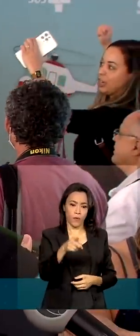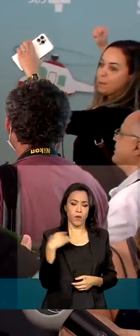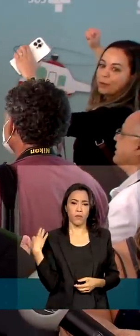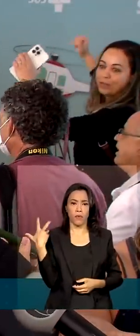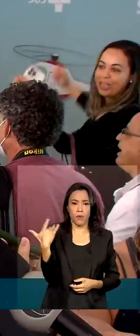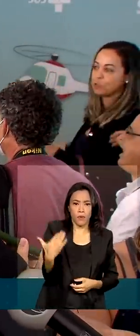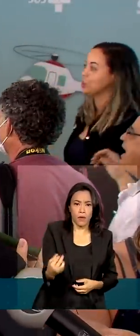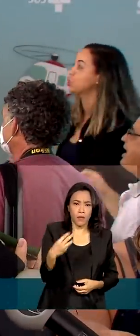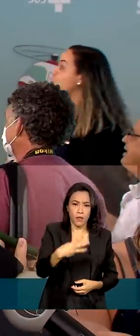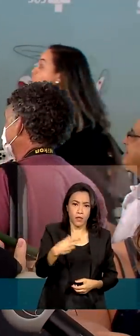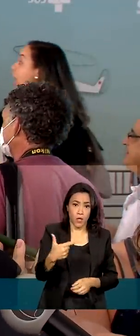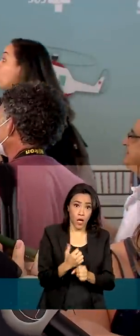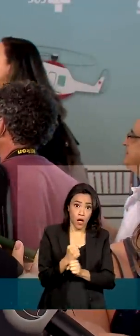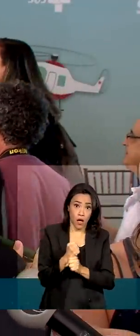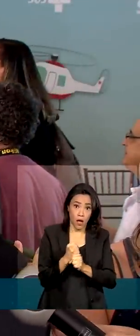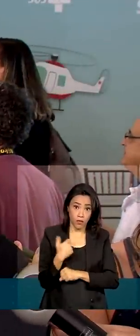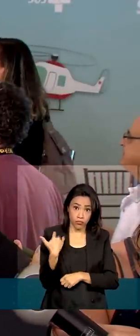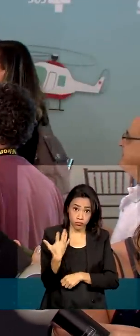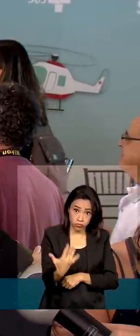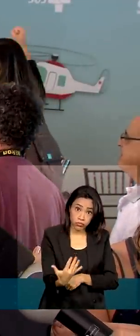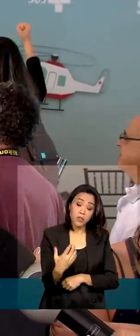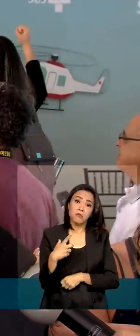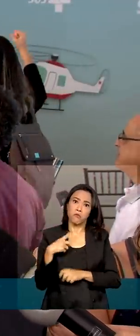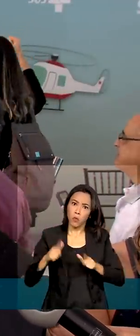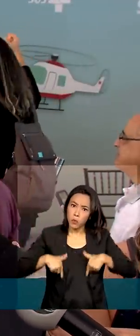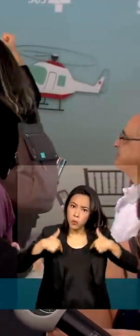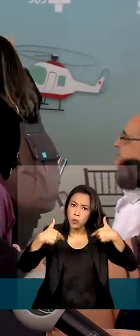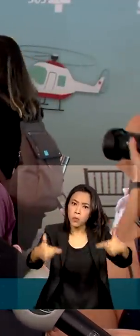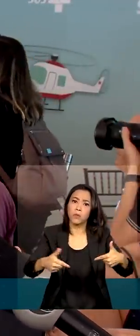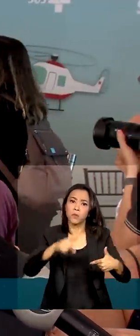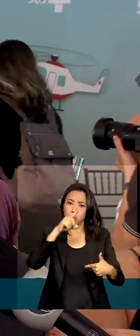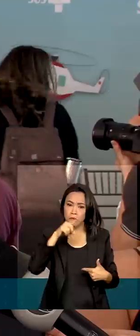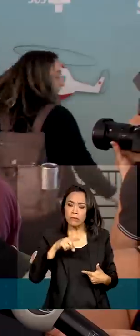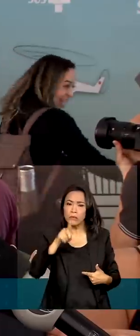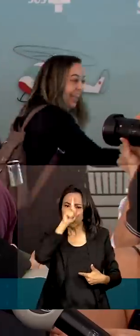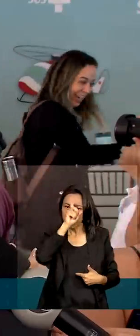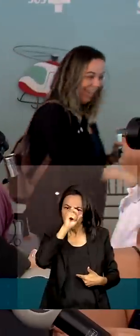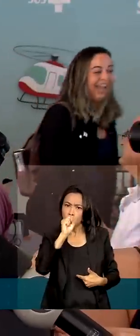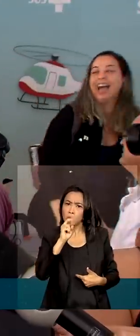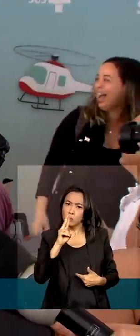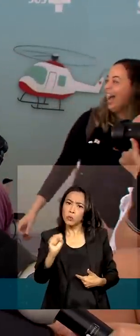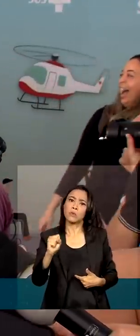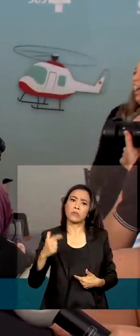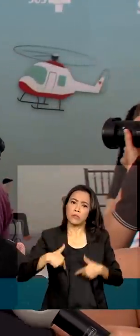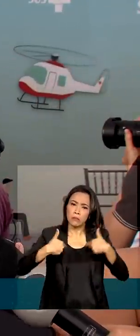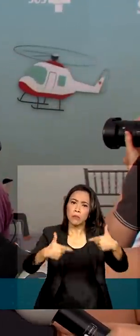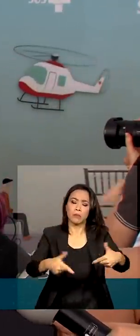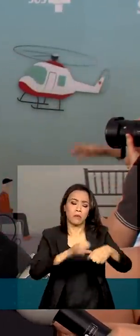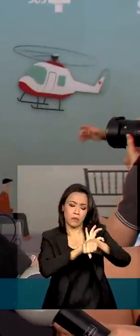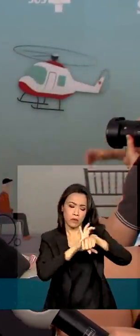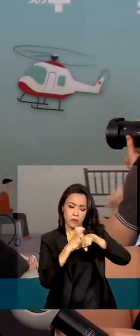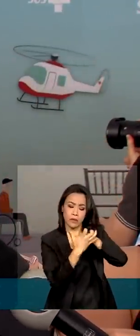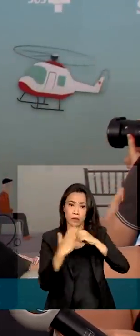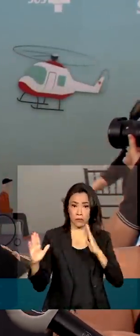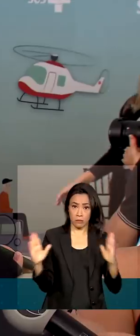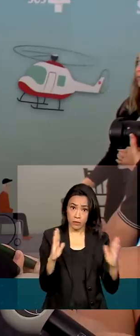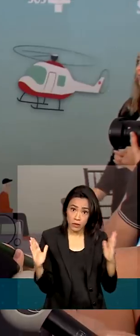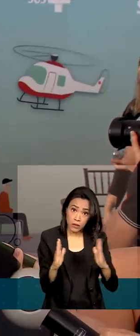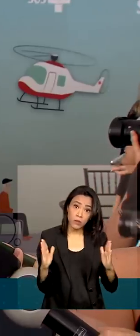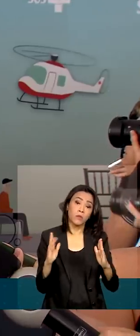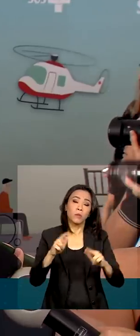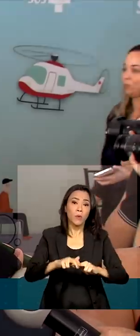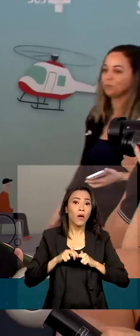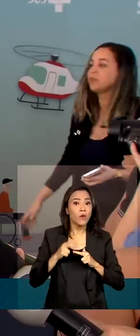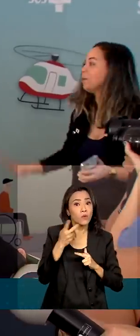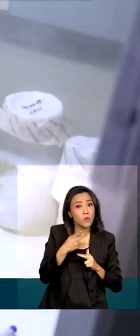o SUS ficou forte e resiliente, como vimos, durante a pandemia da Covid-19, principalmente por conta da